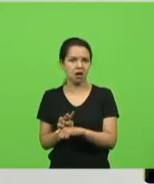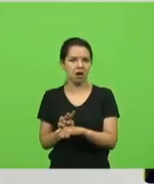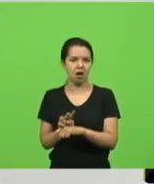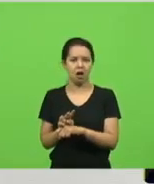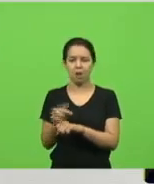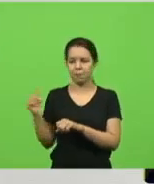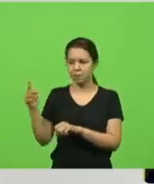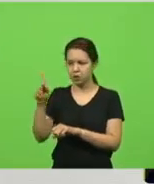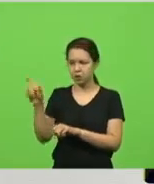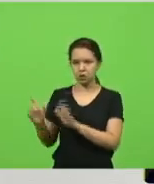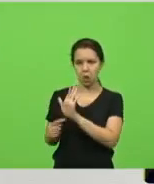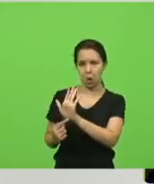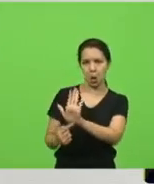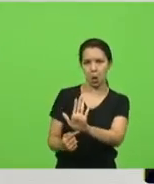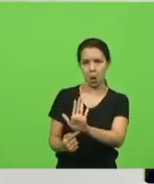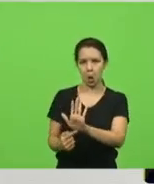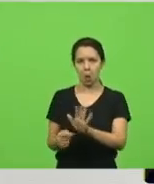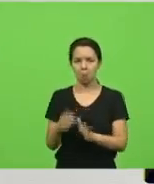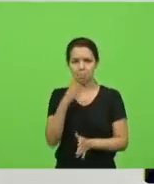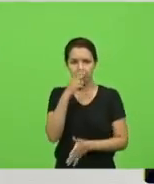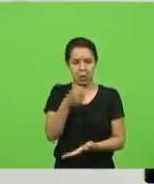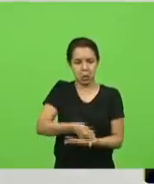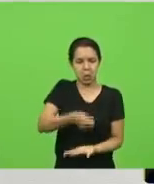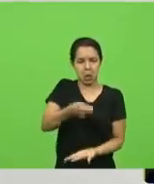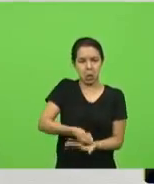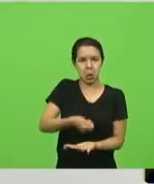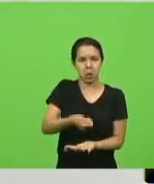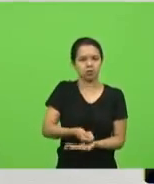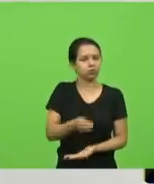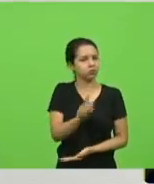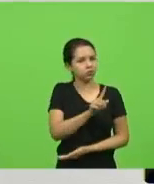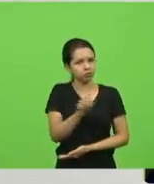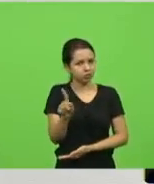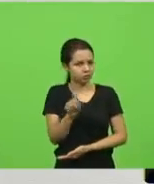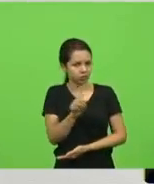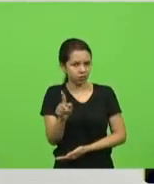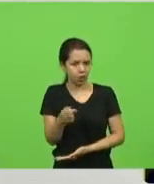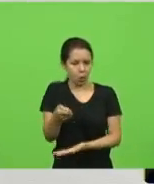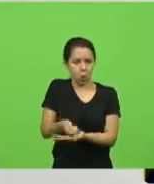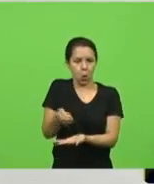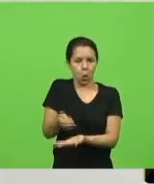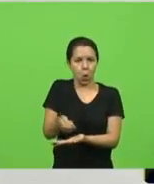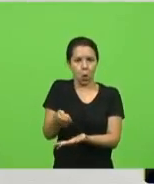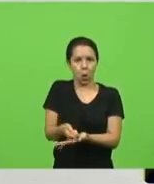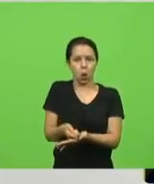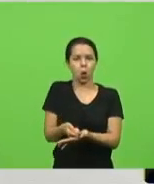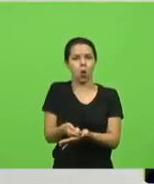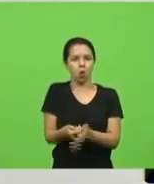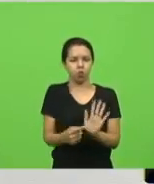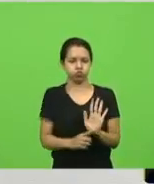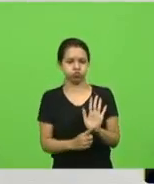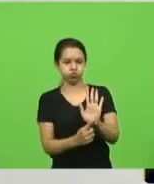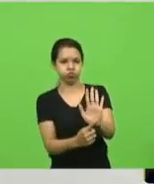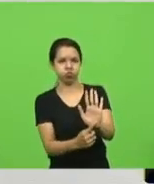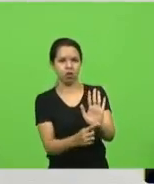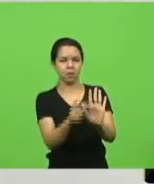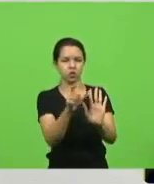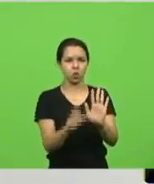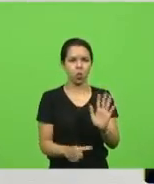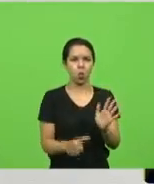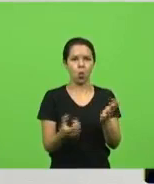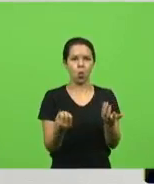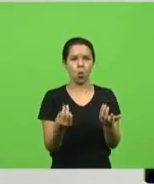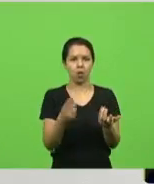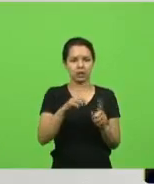como um ou outro, isso é a ditadura sanitária. Não, a ideia não é expor ninguém ou dados pessoais de alguém, mas é